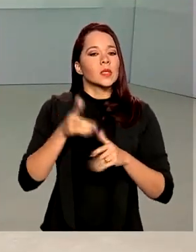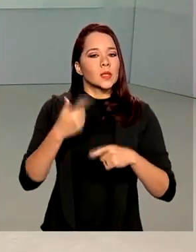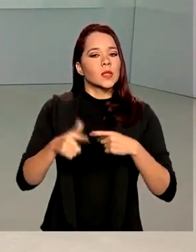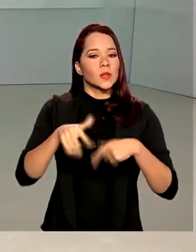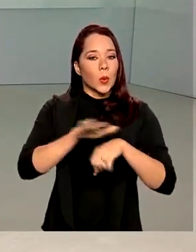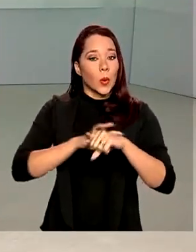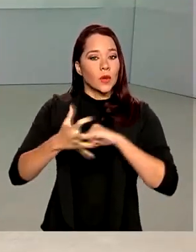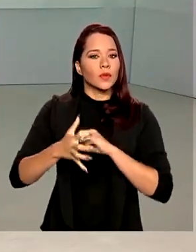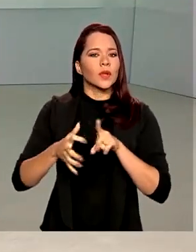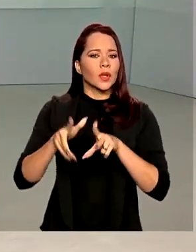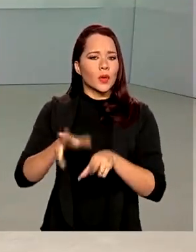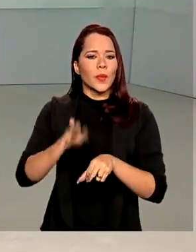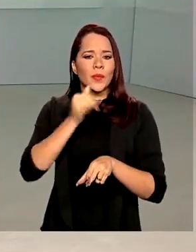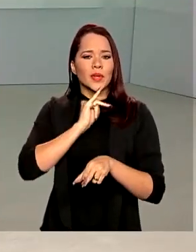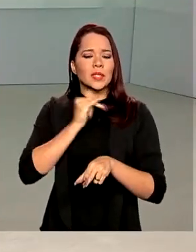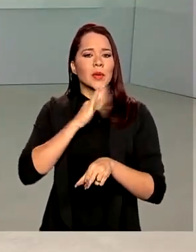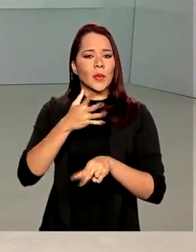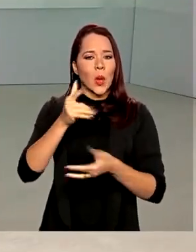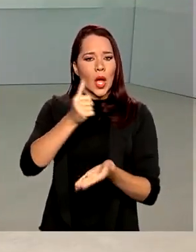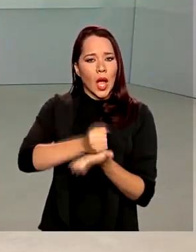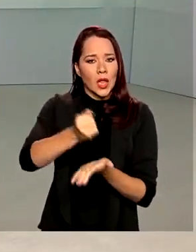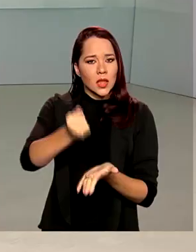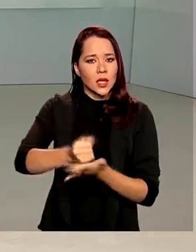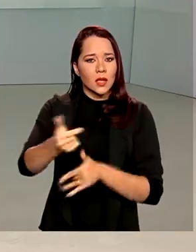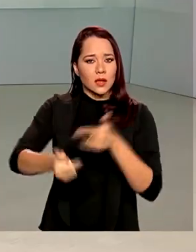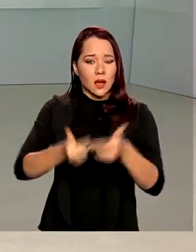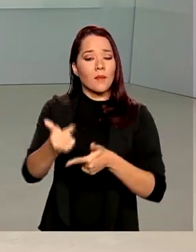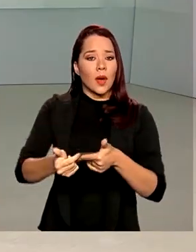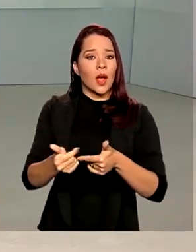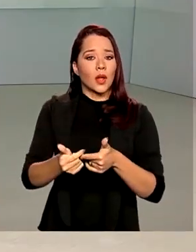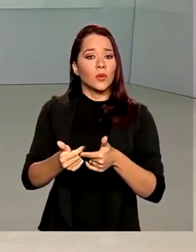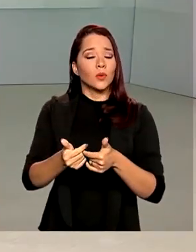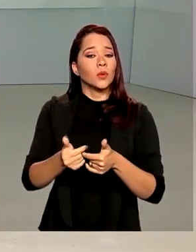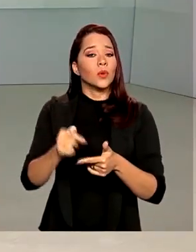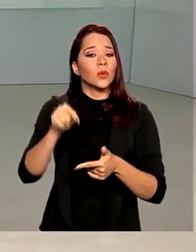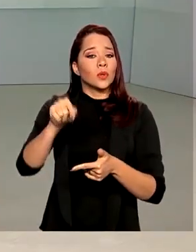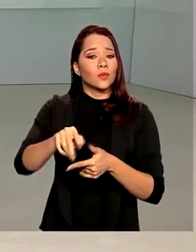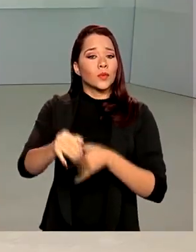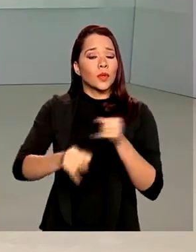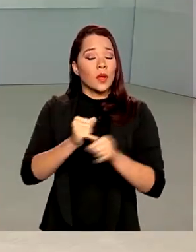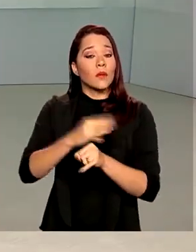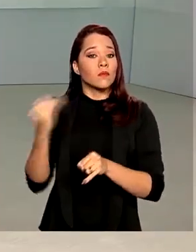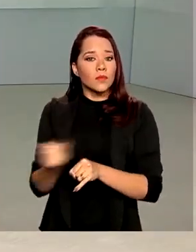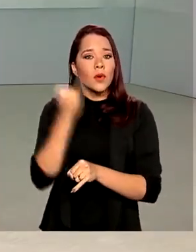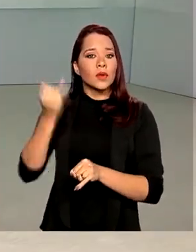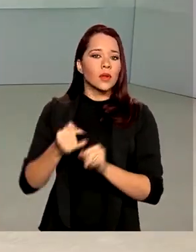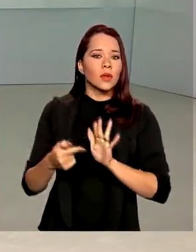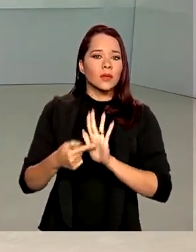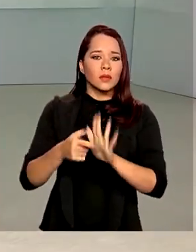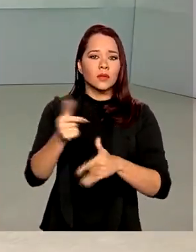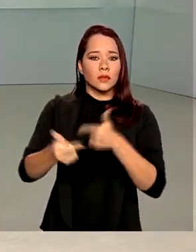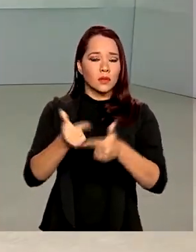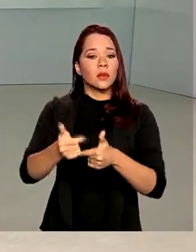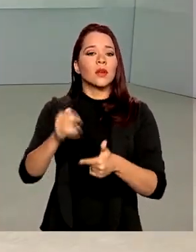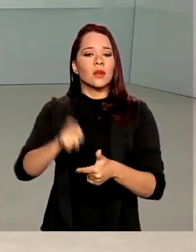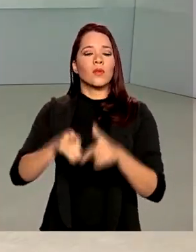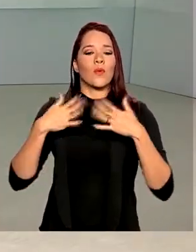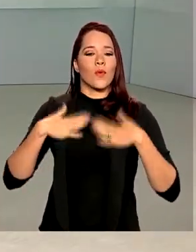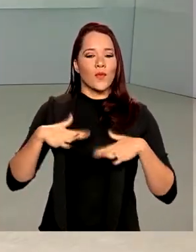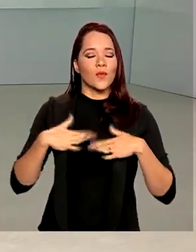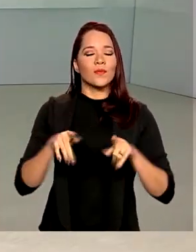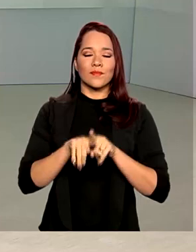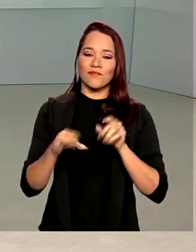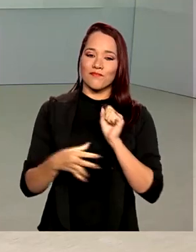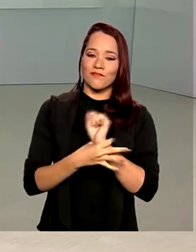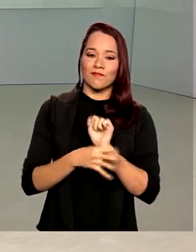serviços como a carteira de trabalho digital têm sido fundamentais para garantir o atendimento do trabalhador com conforto e